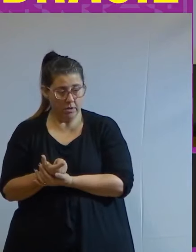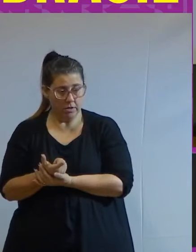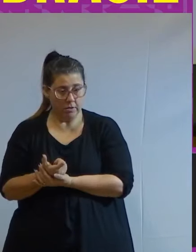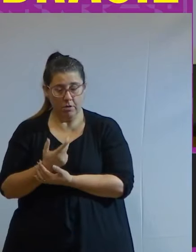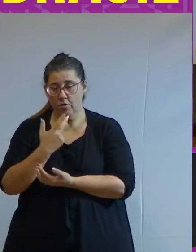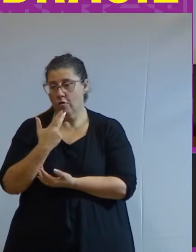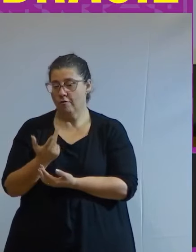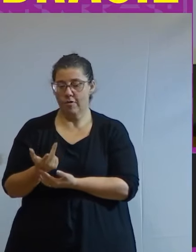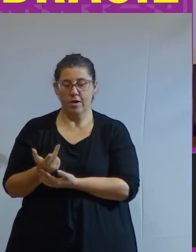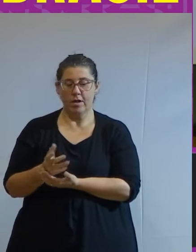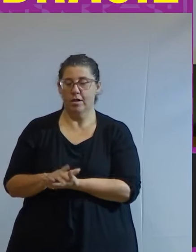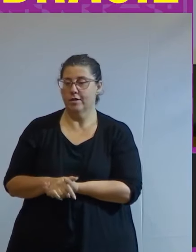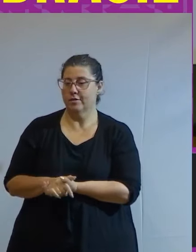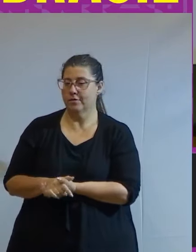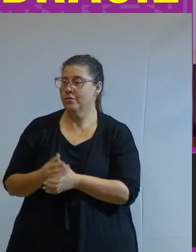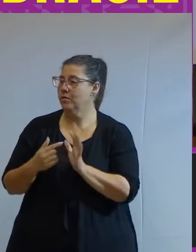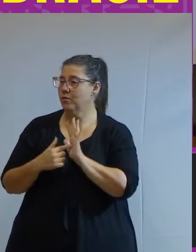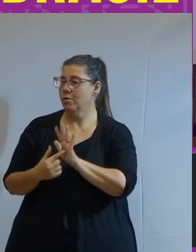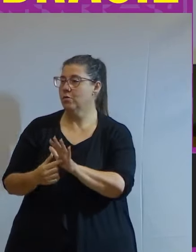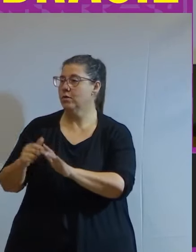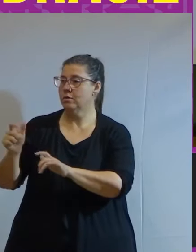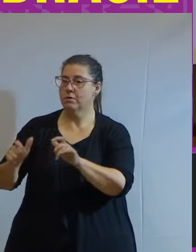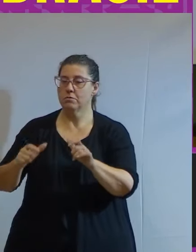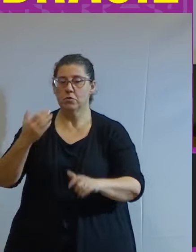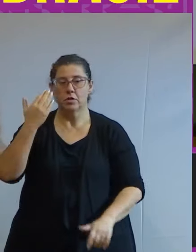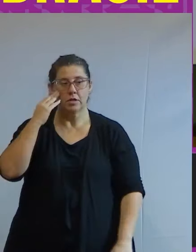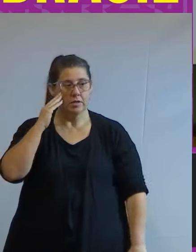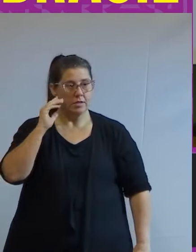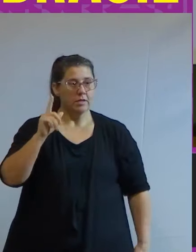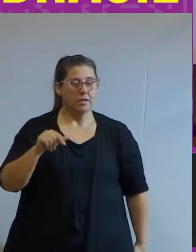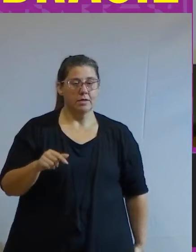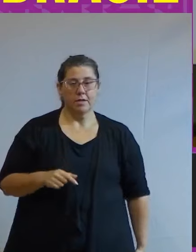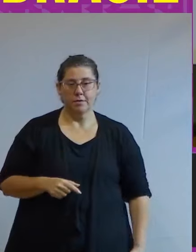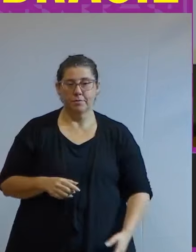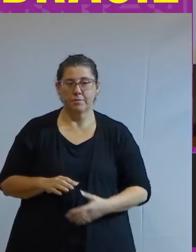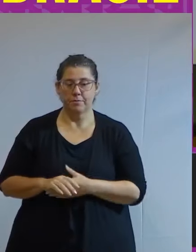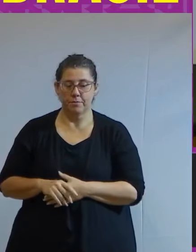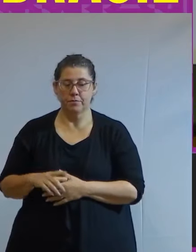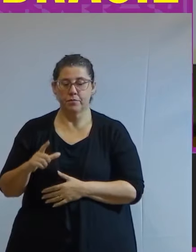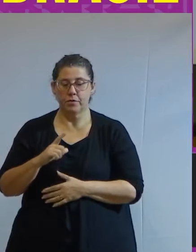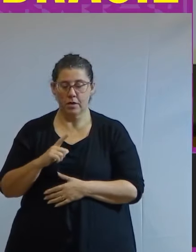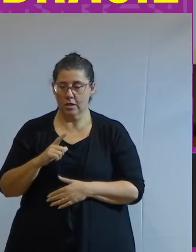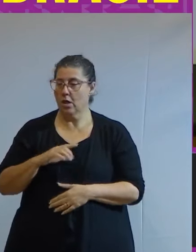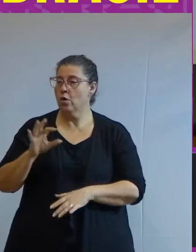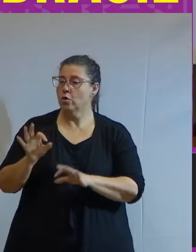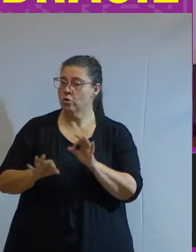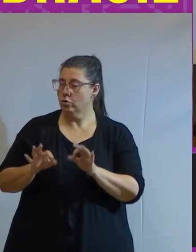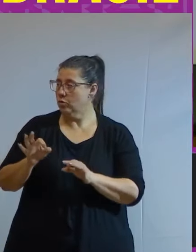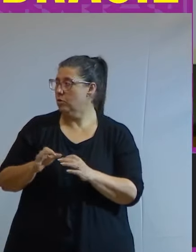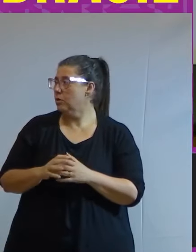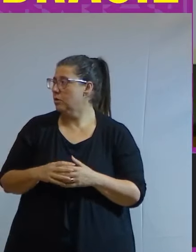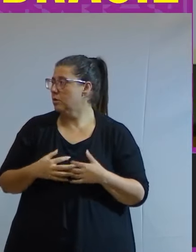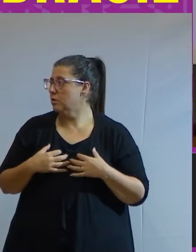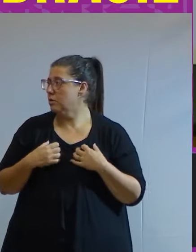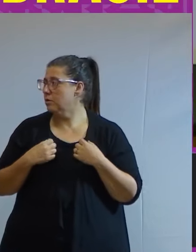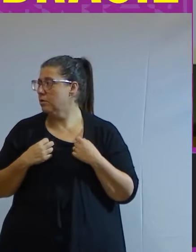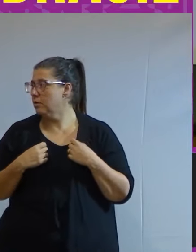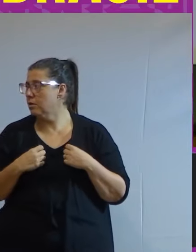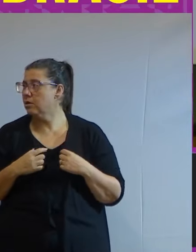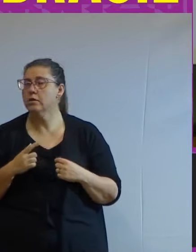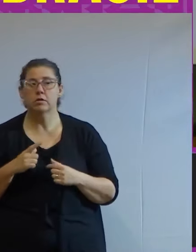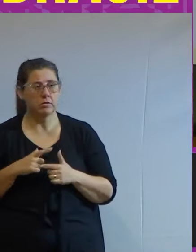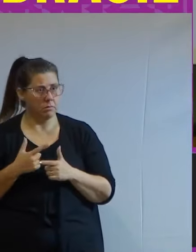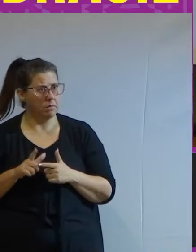falado isso e não é compartilhado isso para as pessoas entenderem que é o mercado de apostas mas existe um julgamento de apostas esportivas que sim tem umas